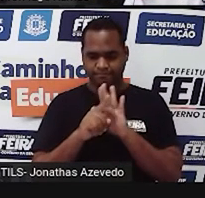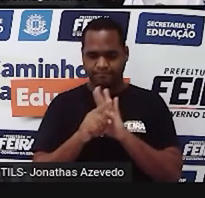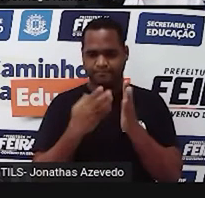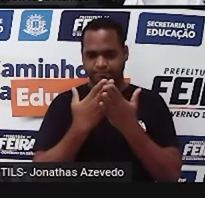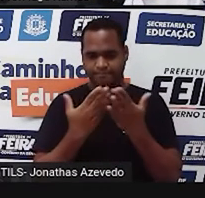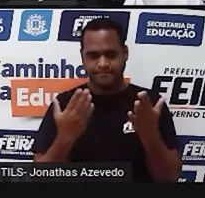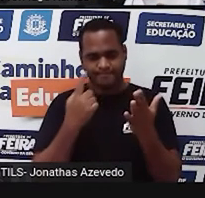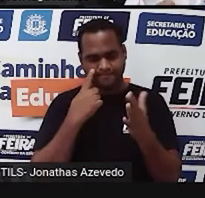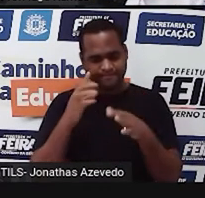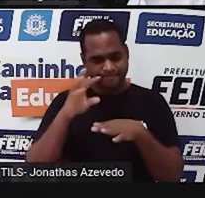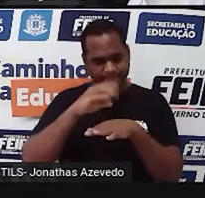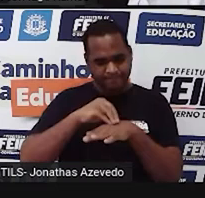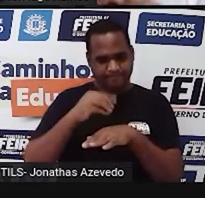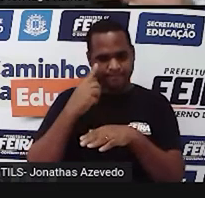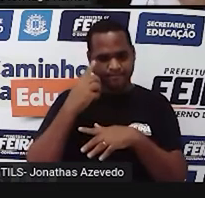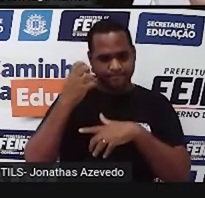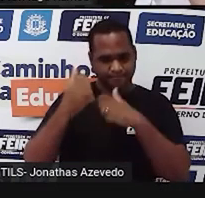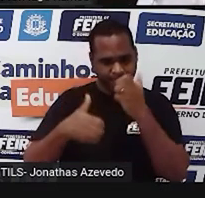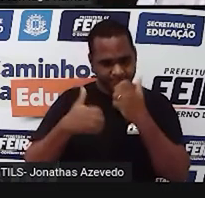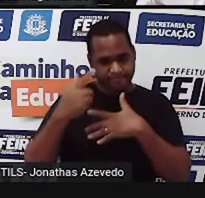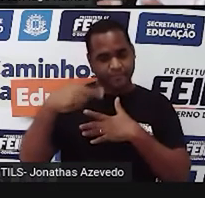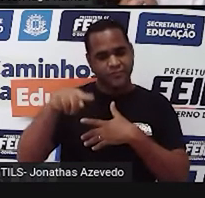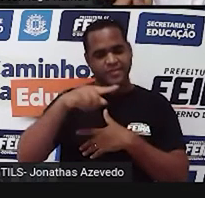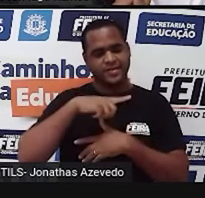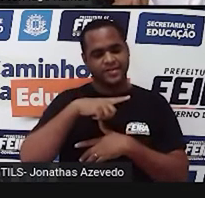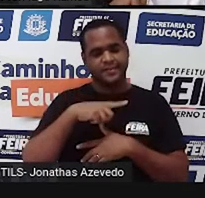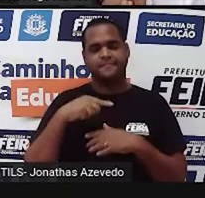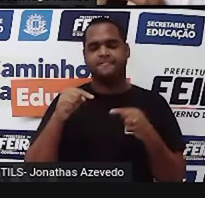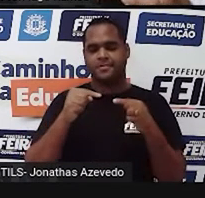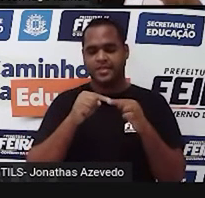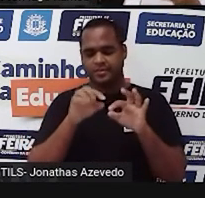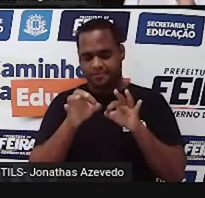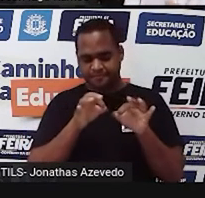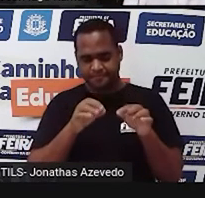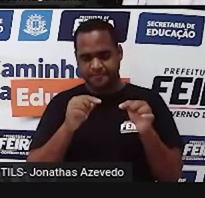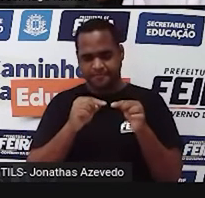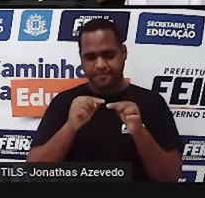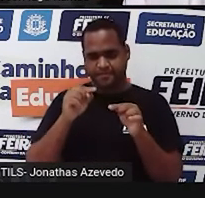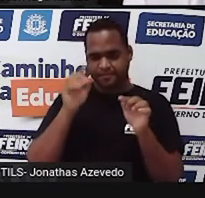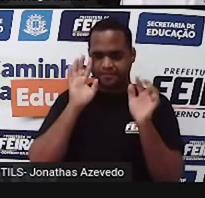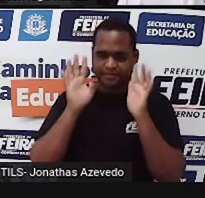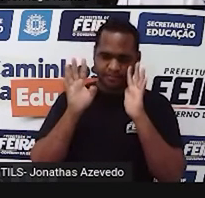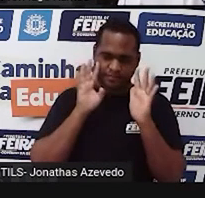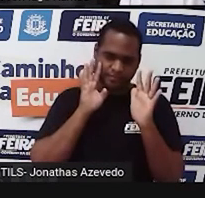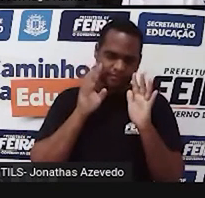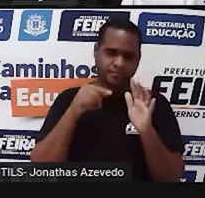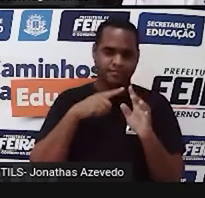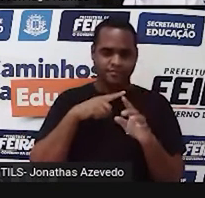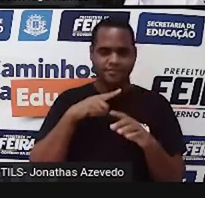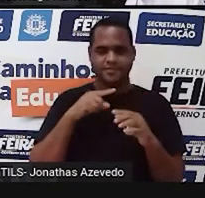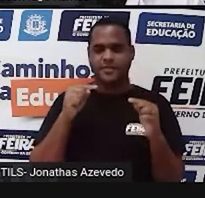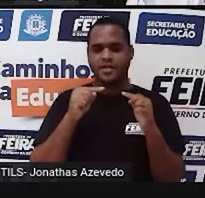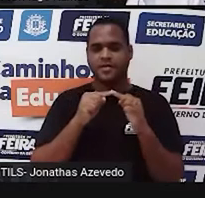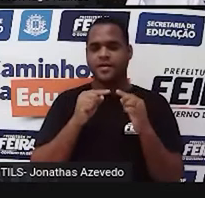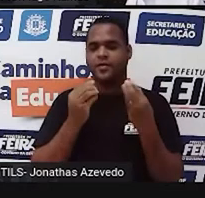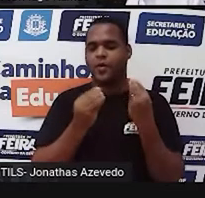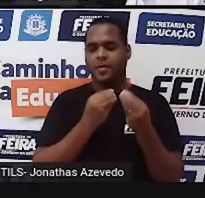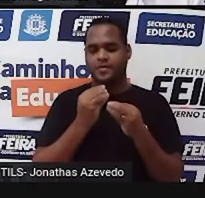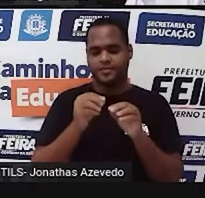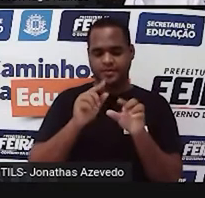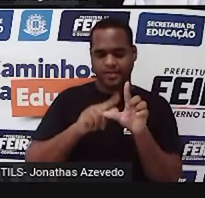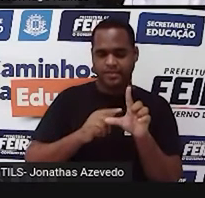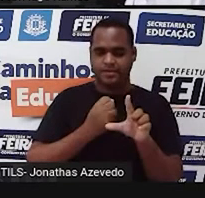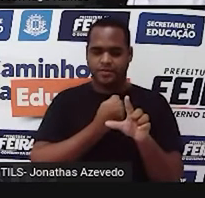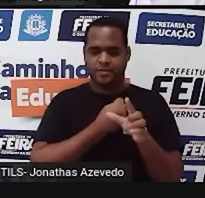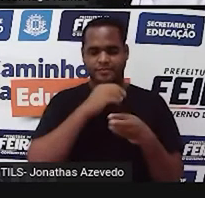vai levar a gente para... vai fazer a gente mergulhar um pouco mais no mundo da álgebra, tá